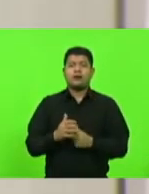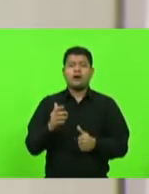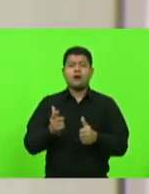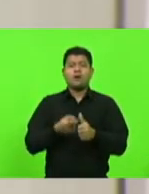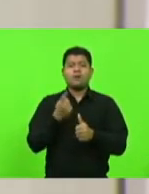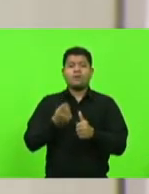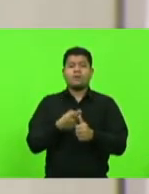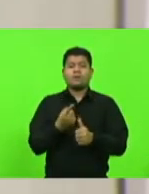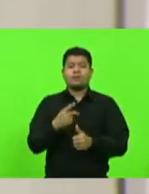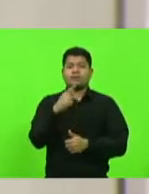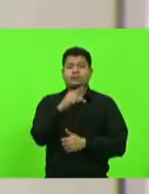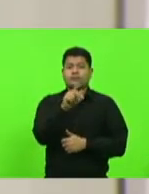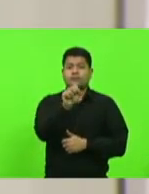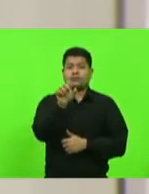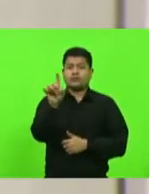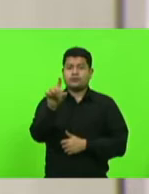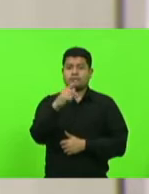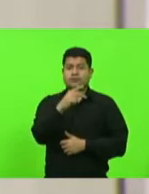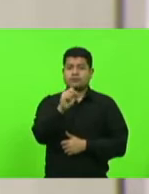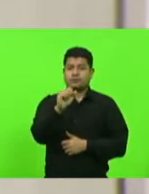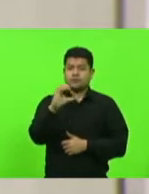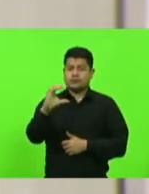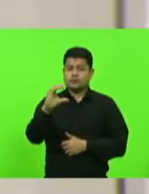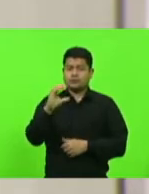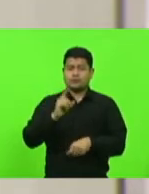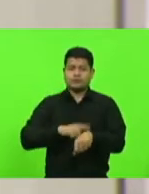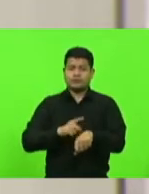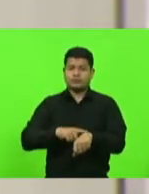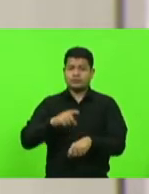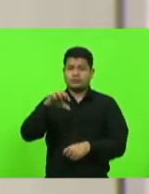dia é o bloco PSD-PSC, por nove minutos.